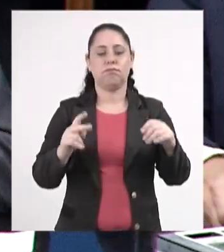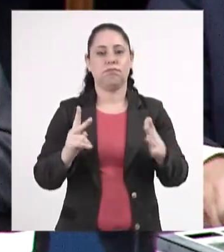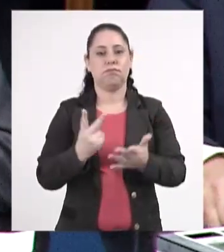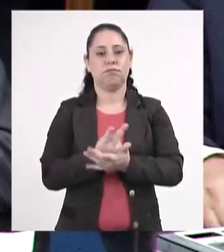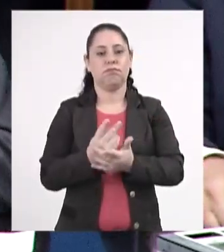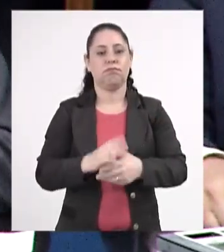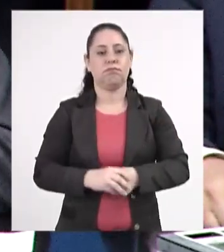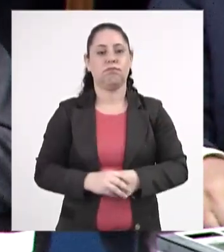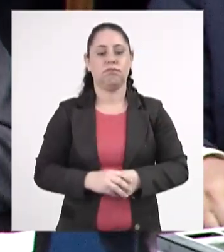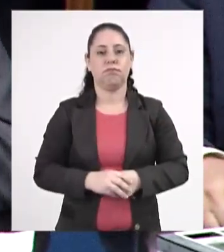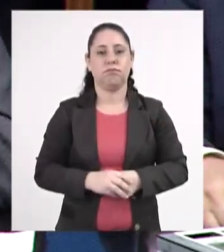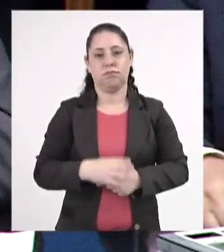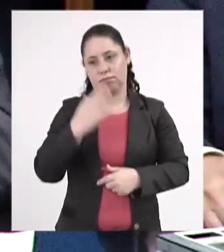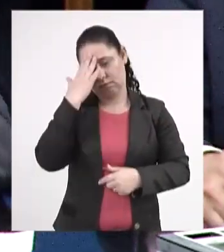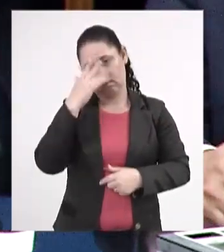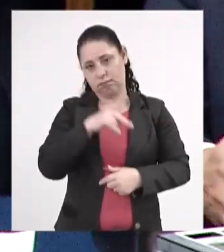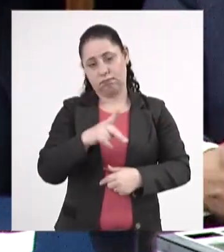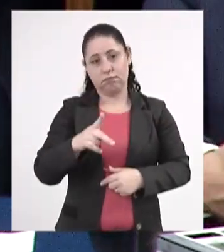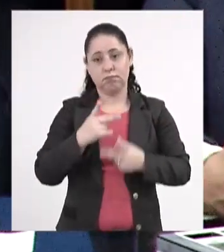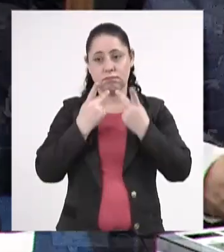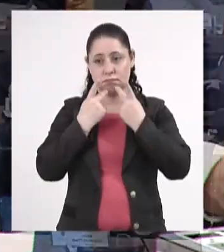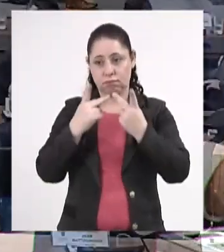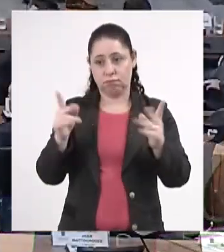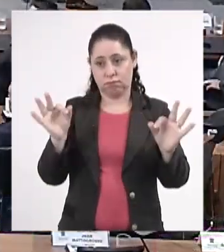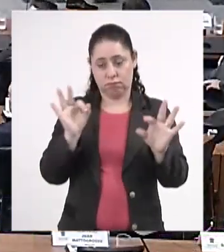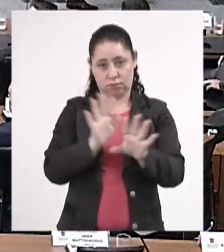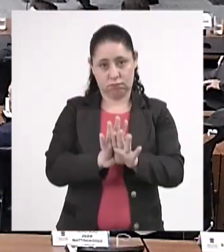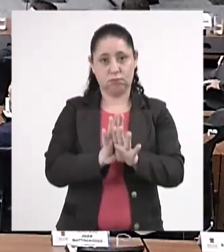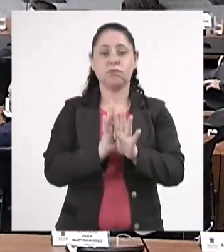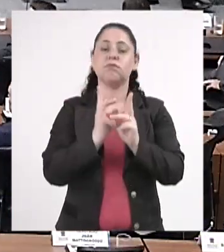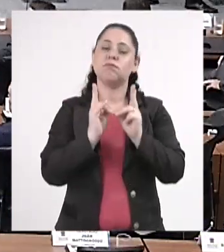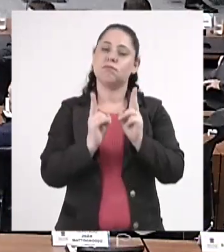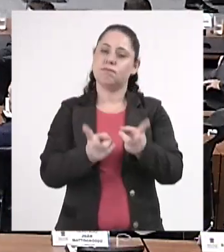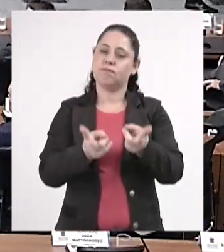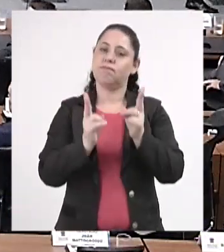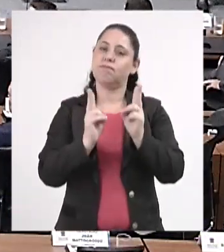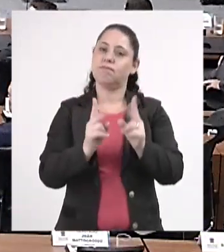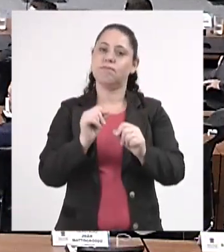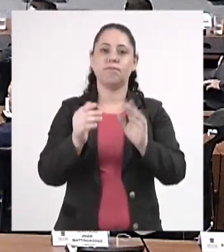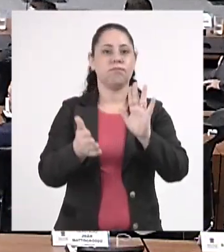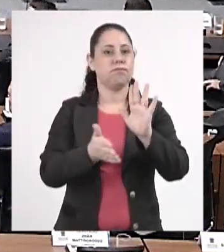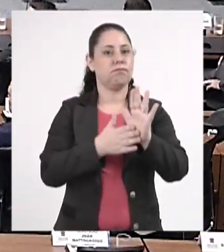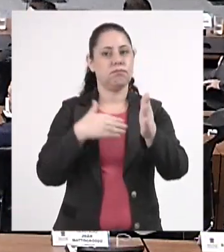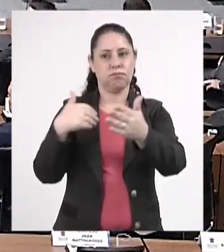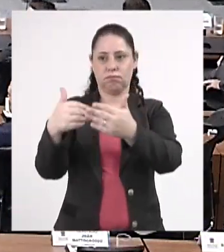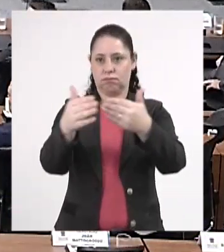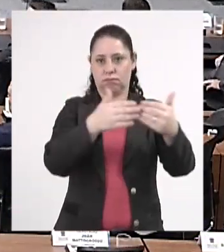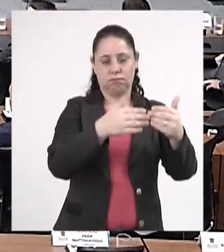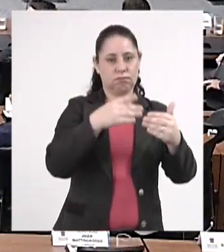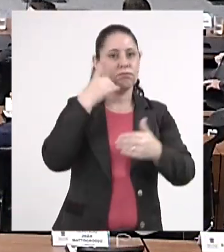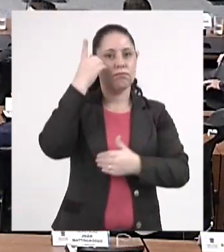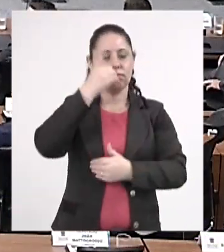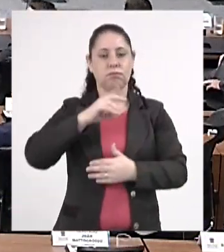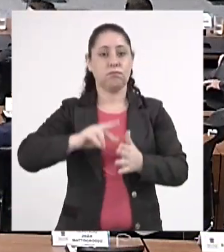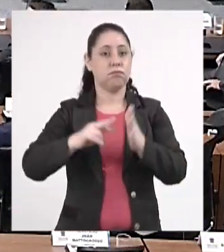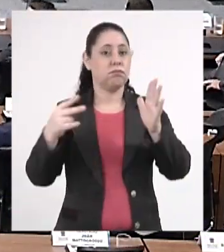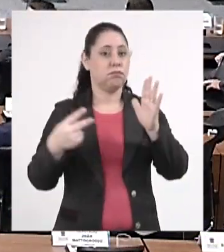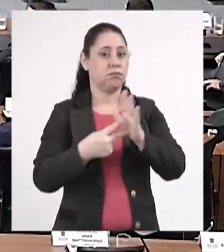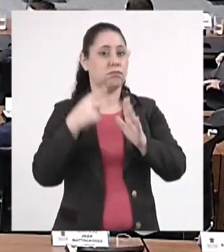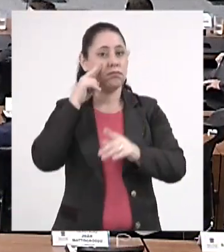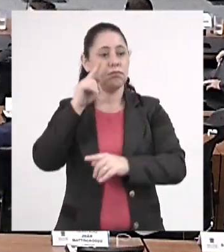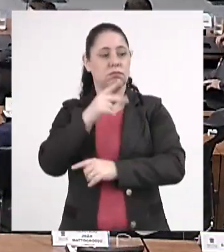Obrigado, presidente. Para encerrar, eu queria dizer que sempre é louvável a iniciativa de qualquer parlamentar, no sentido de